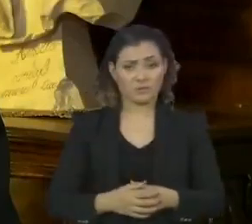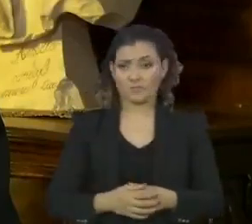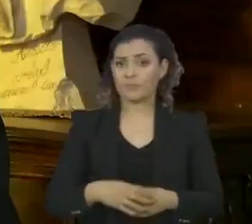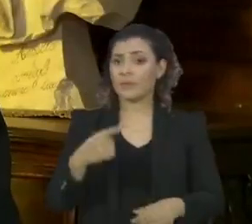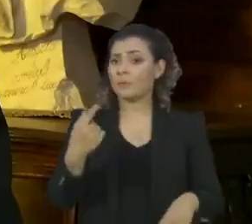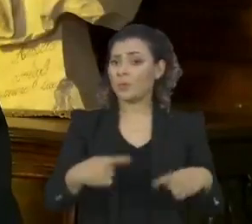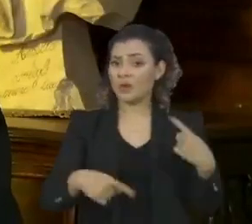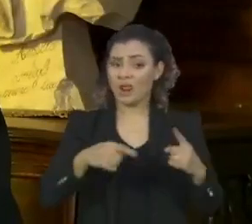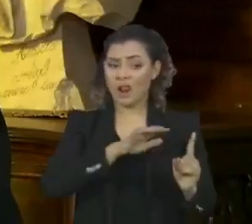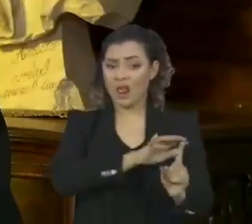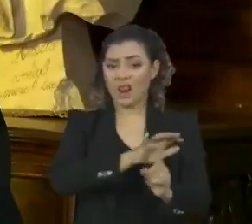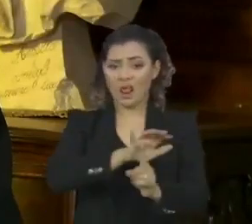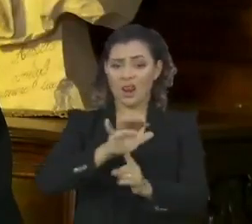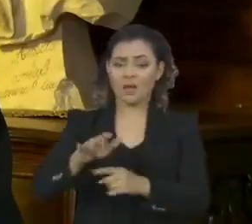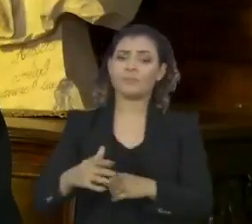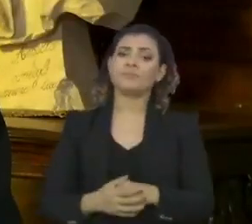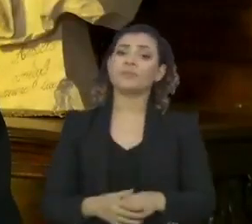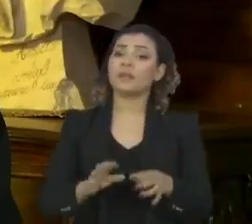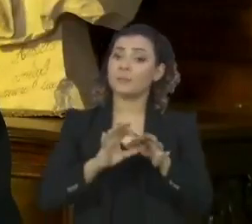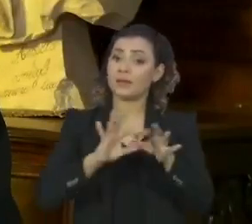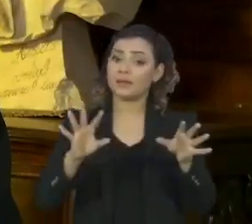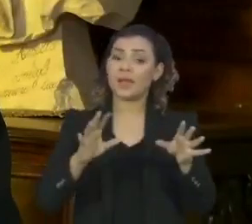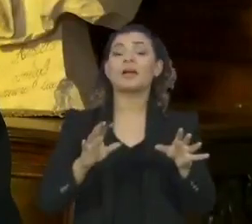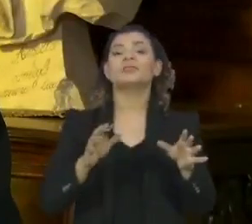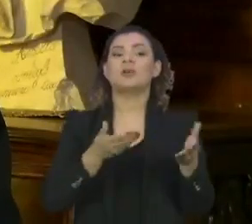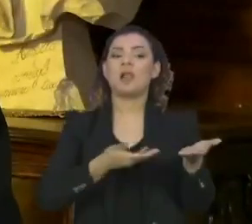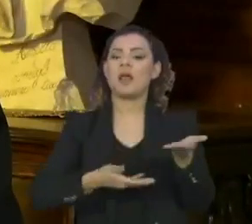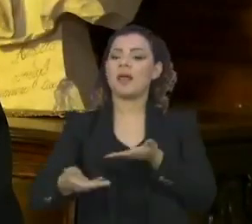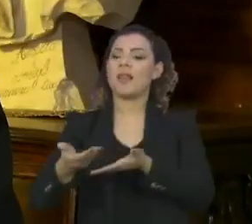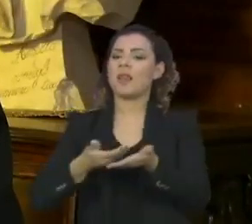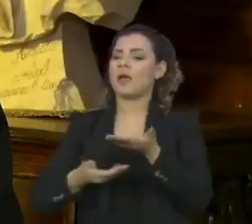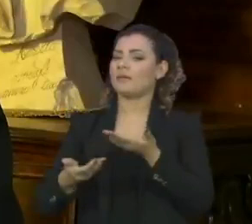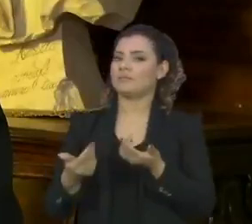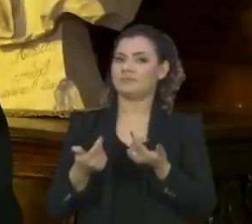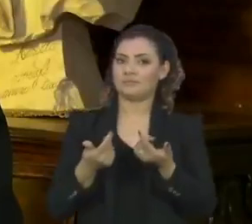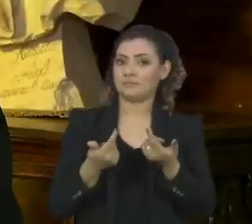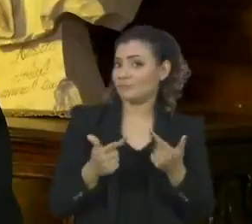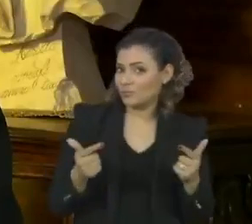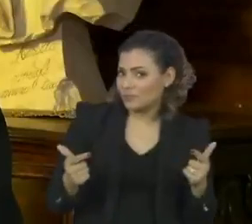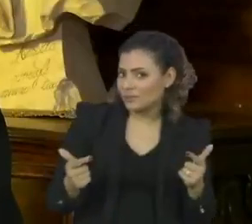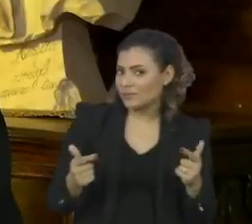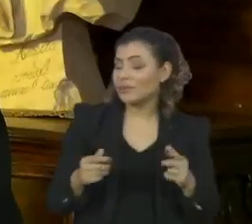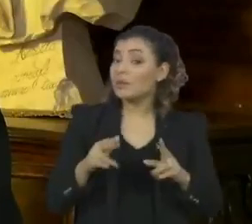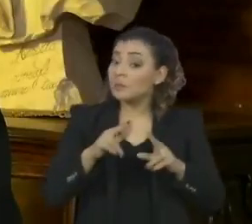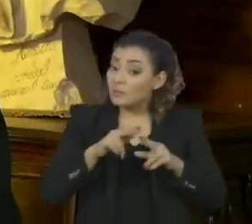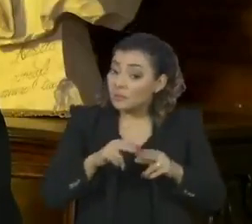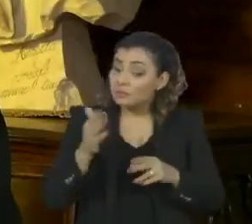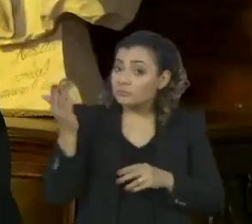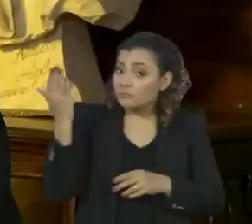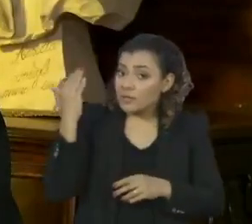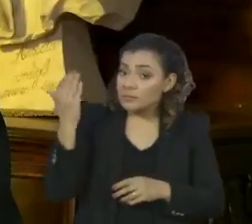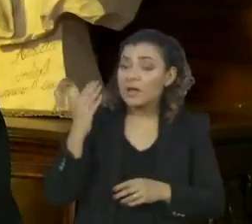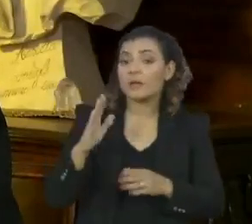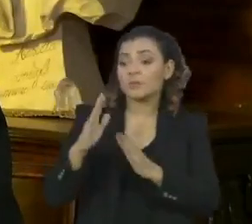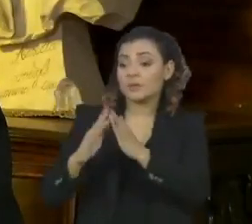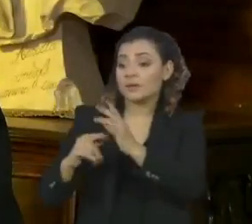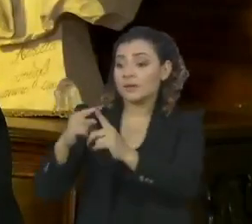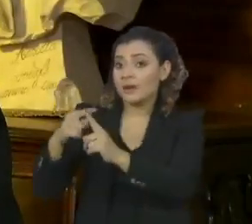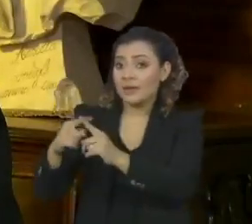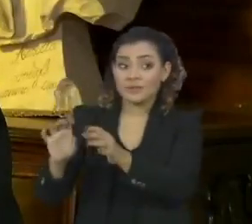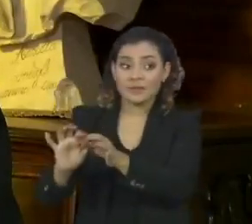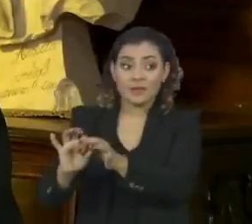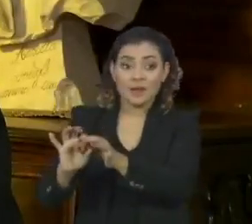política, da liberdade de reunião e assim por diante. E, por isso, os espaços oferecidos pela Igreja